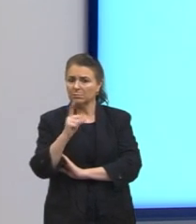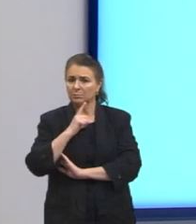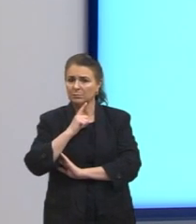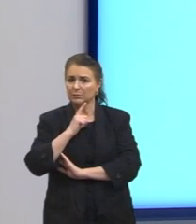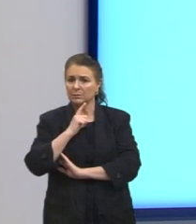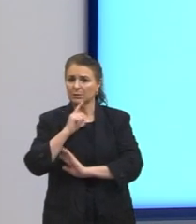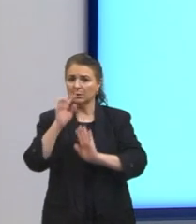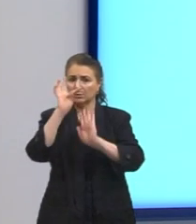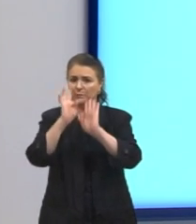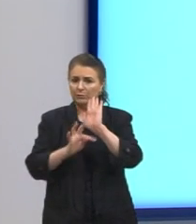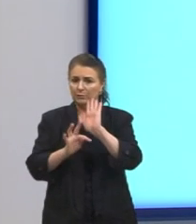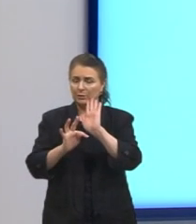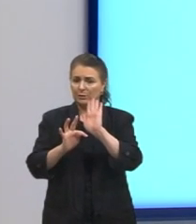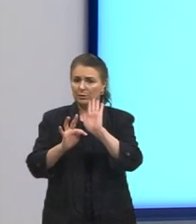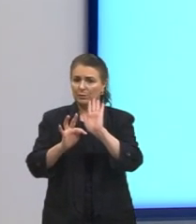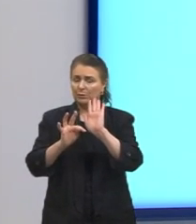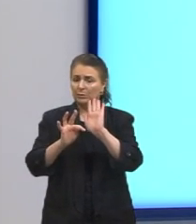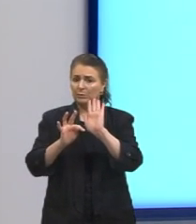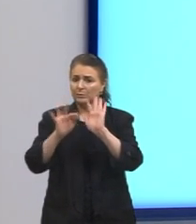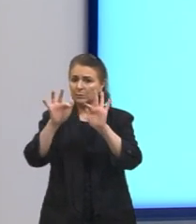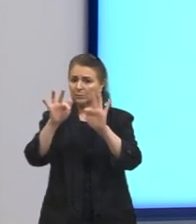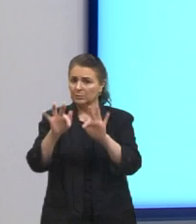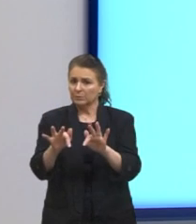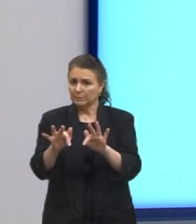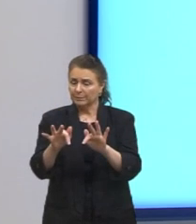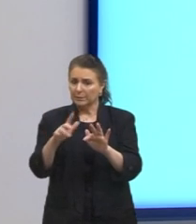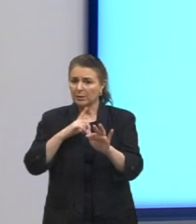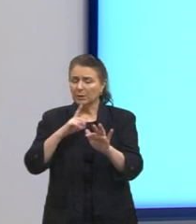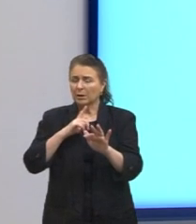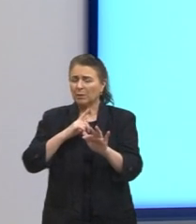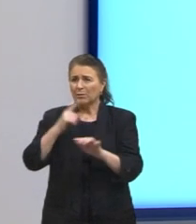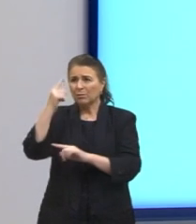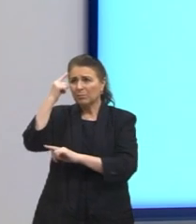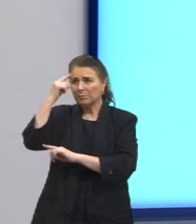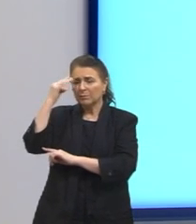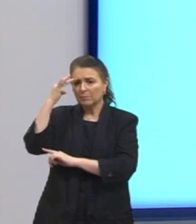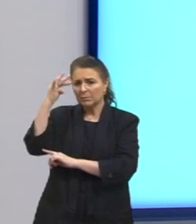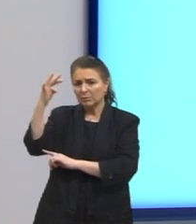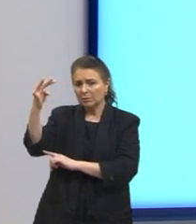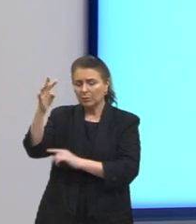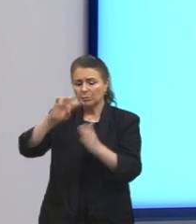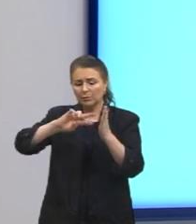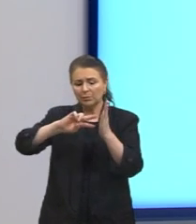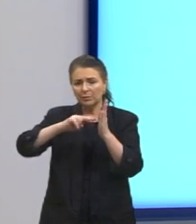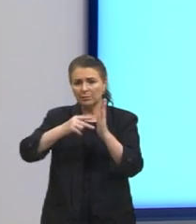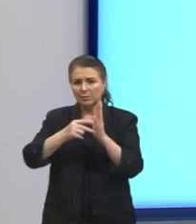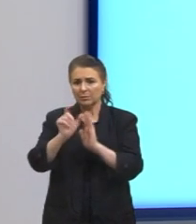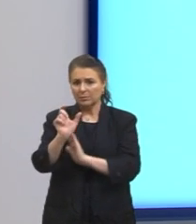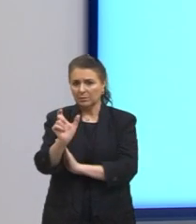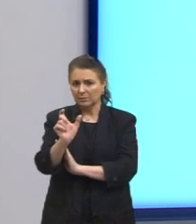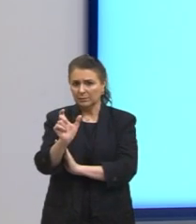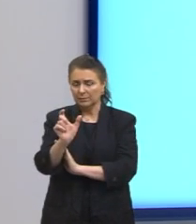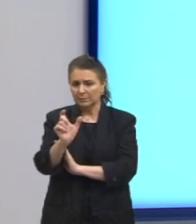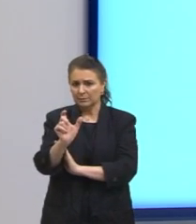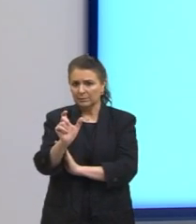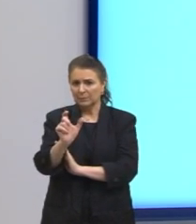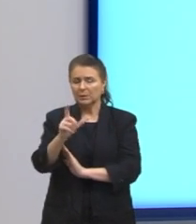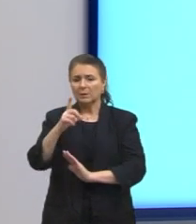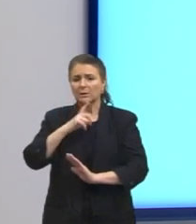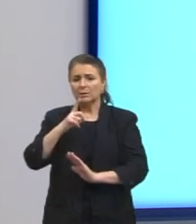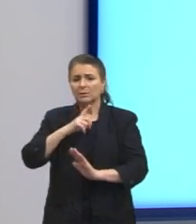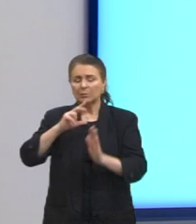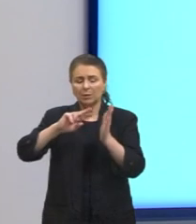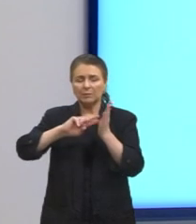unthinkable. Então, quer dizer, eu tenho que imaginar o significado dessa palavra. Gente, se nós formos pela